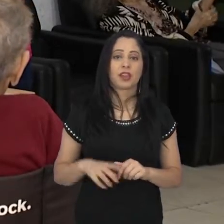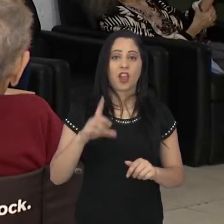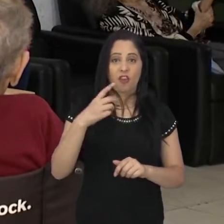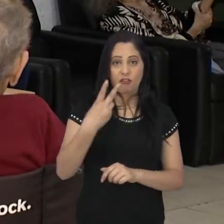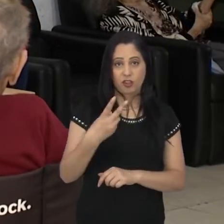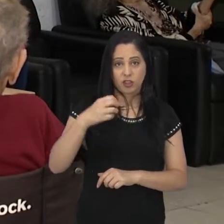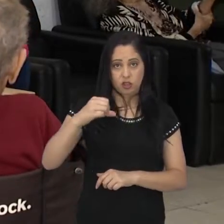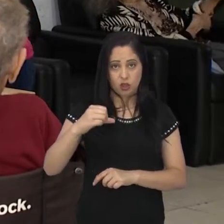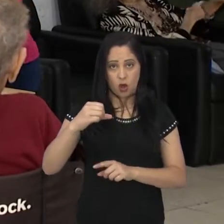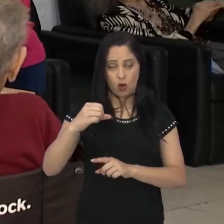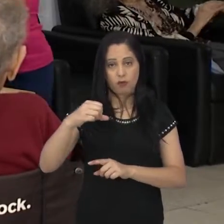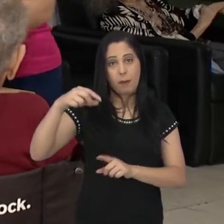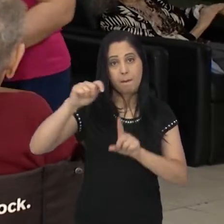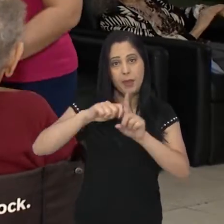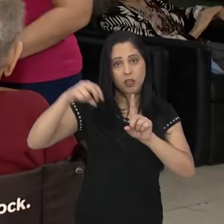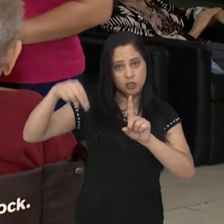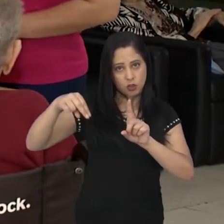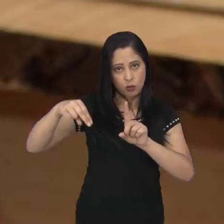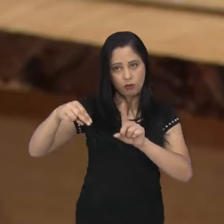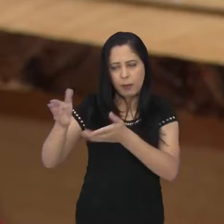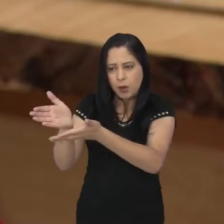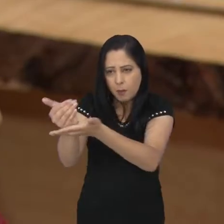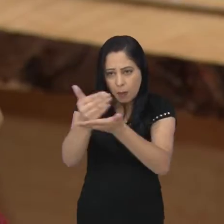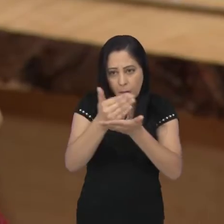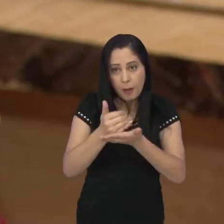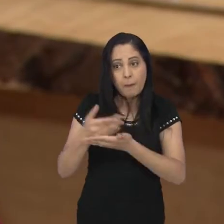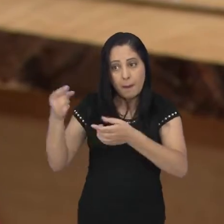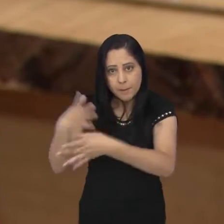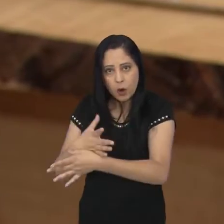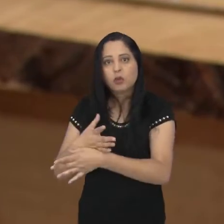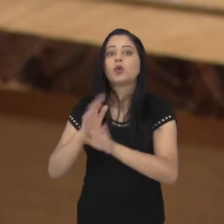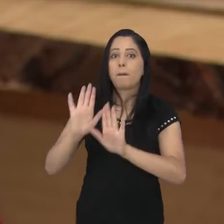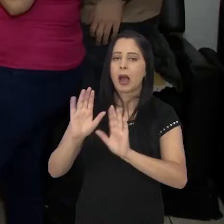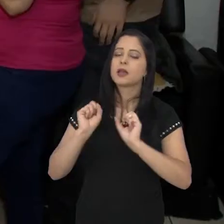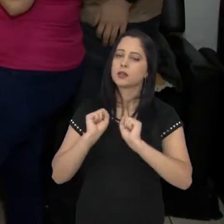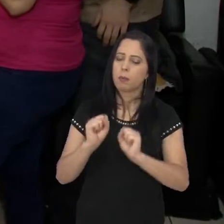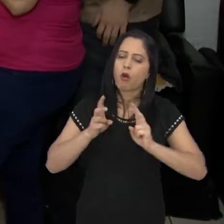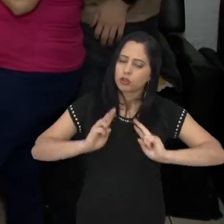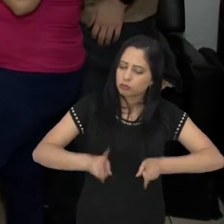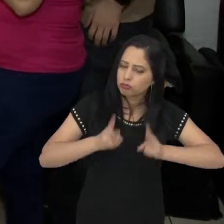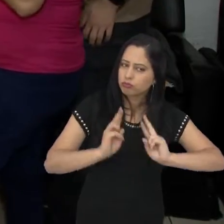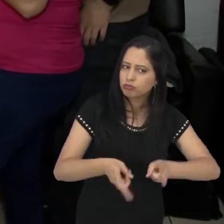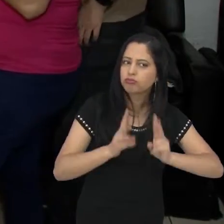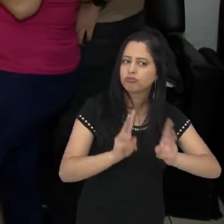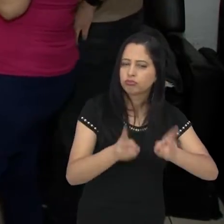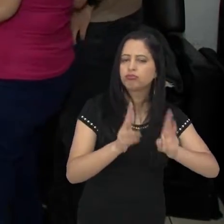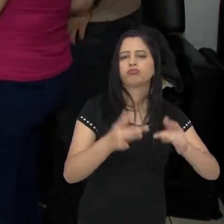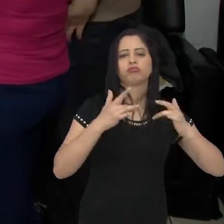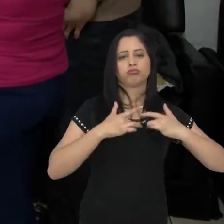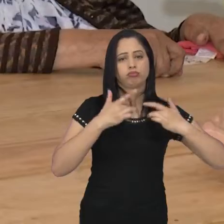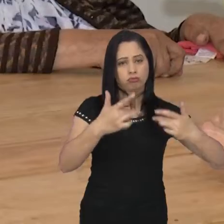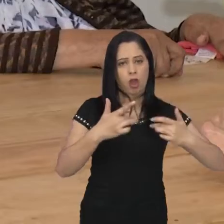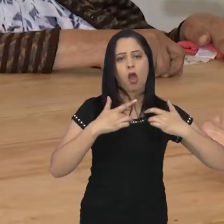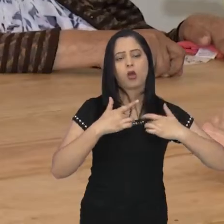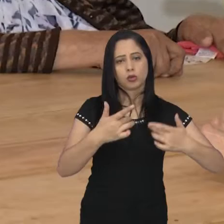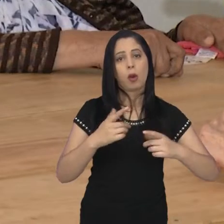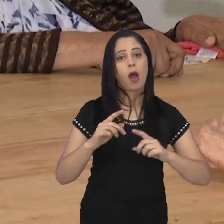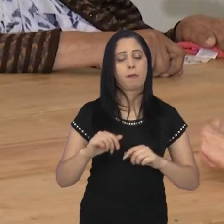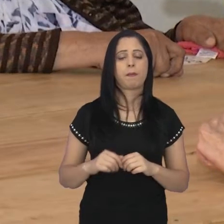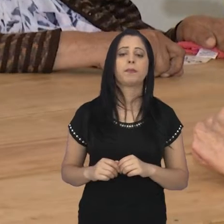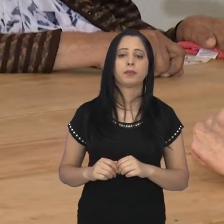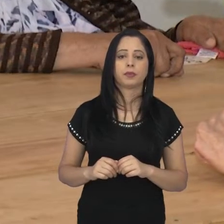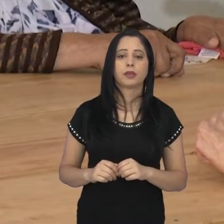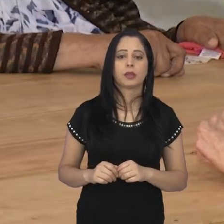mesmo depois do dia 29 de novembro, as instituições continuam precisando de muita ajuda, viu? A data existe para